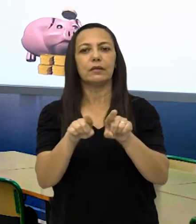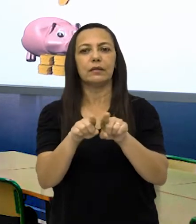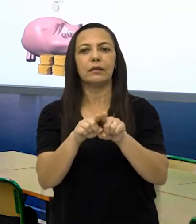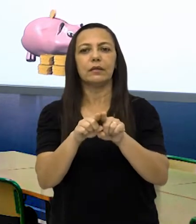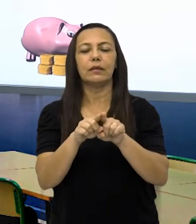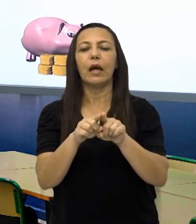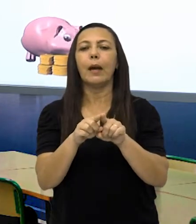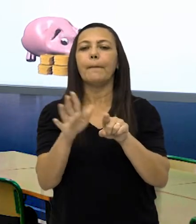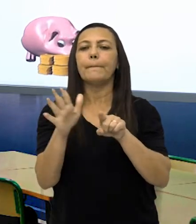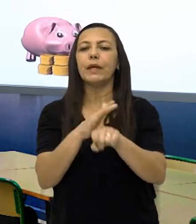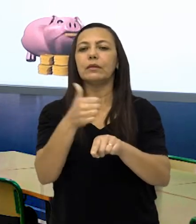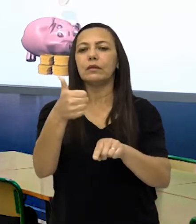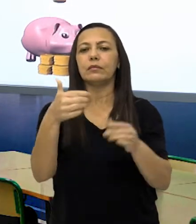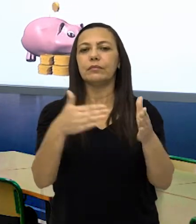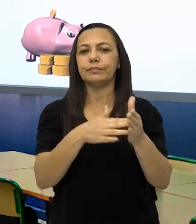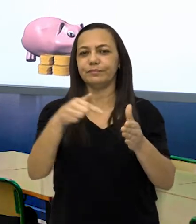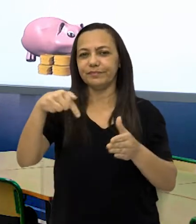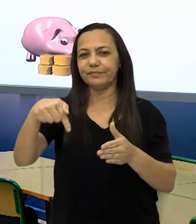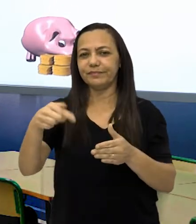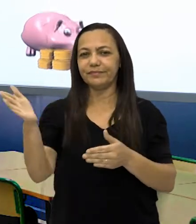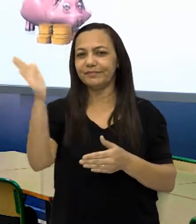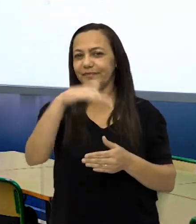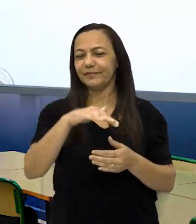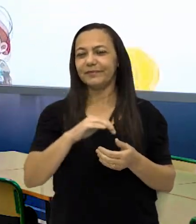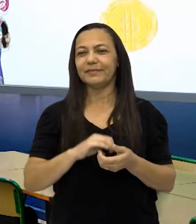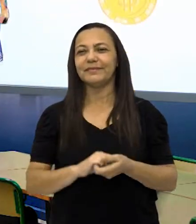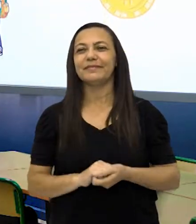de 1 a 7. Vamos lá?